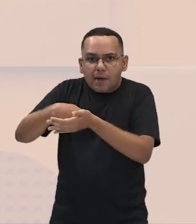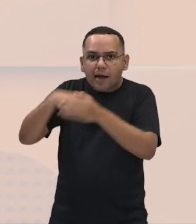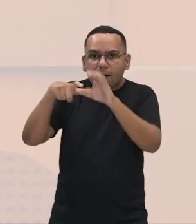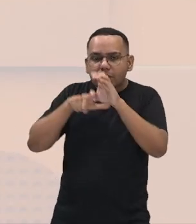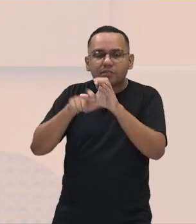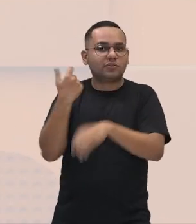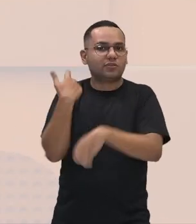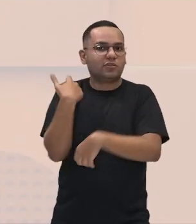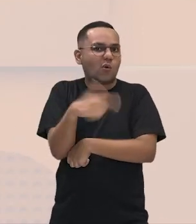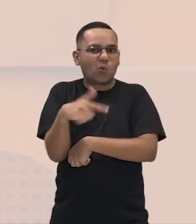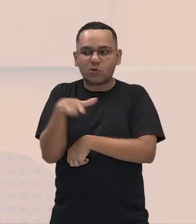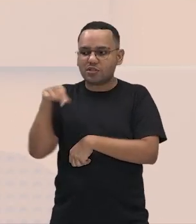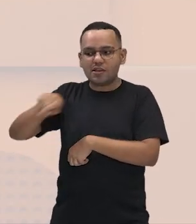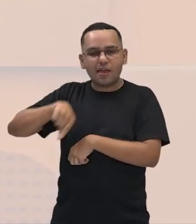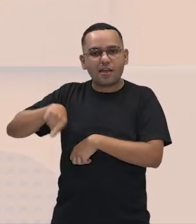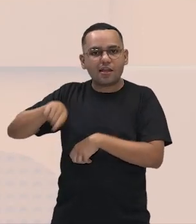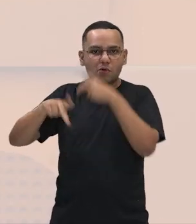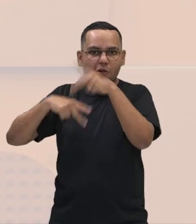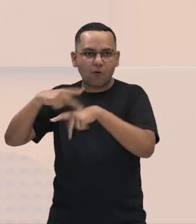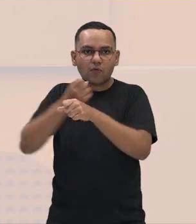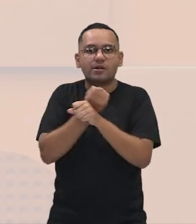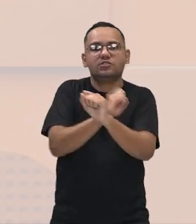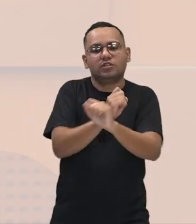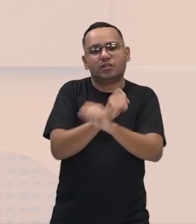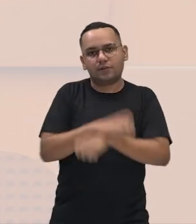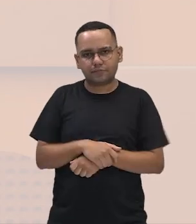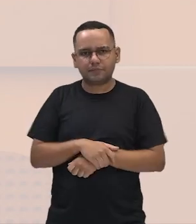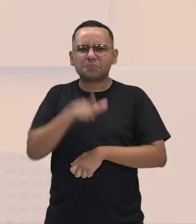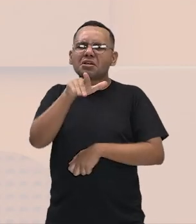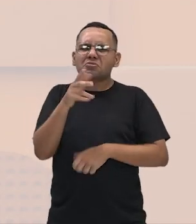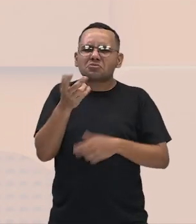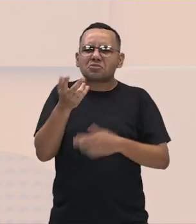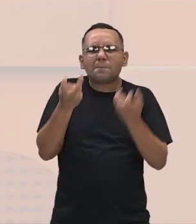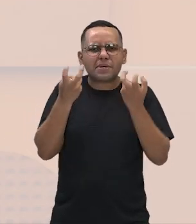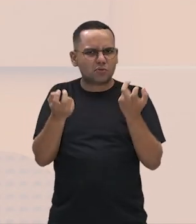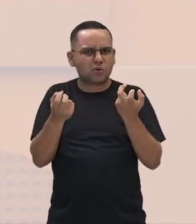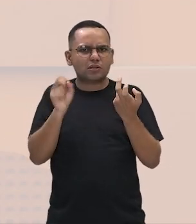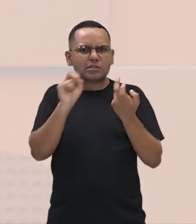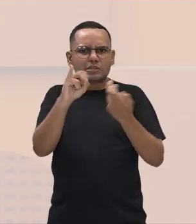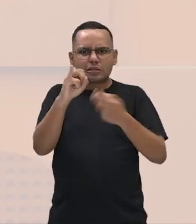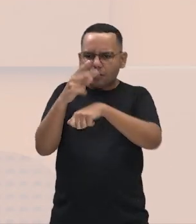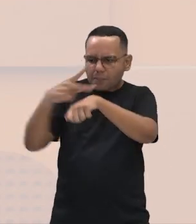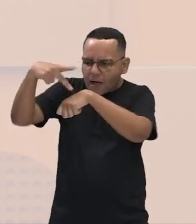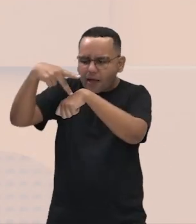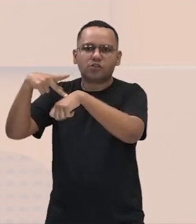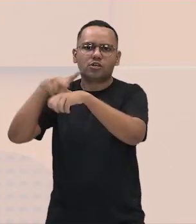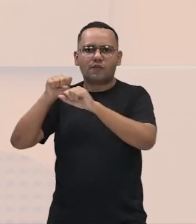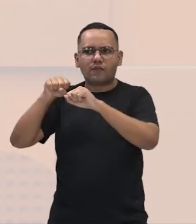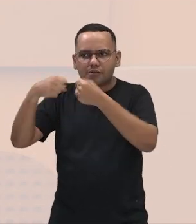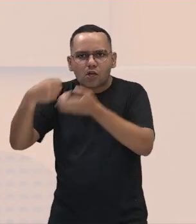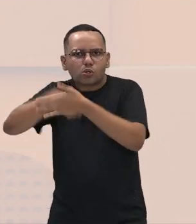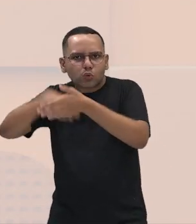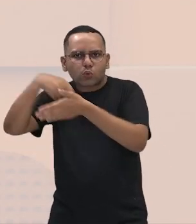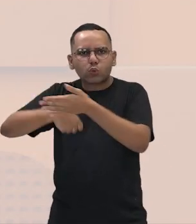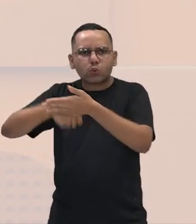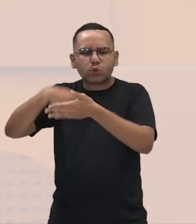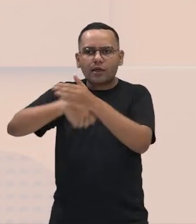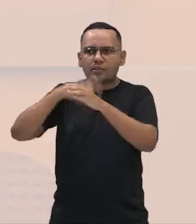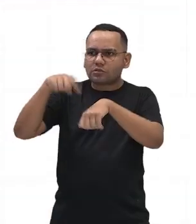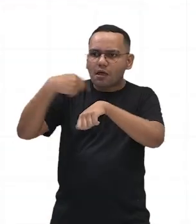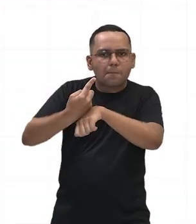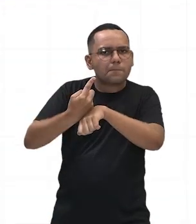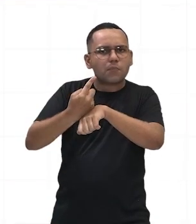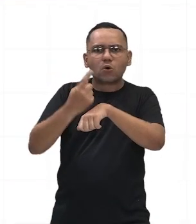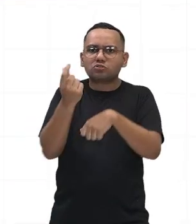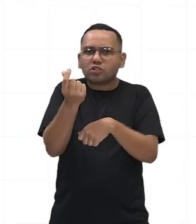escravos. Grande coisa, né? O cara vai lutar pelo país, quando volta, vira escravo. Não dá certo isso, né? Então, a República Romana e a